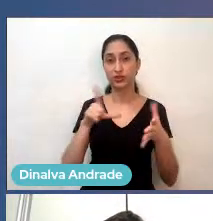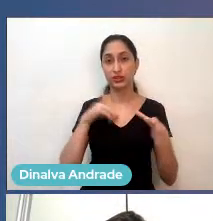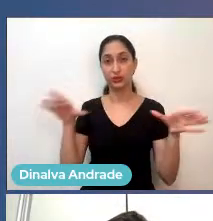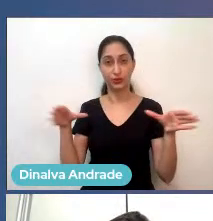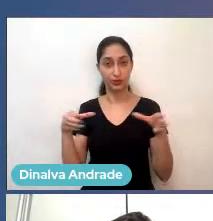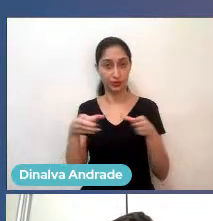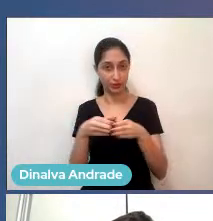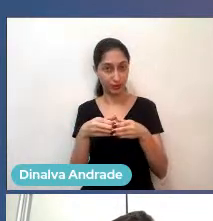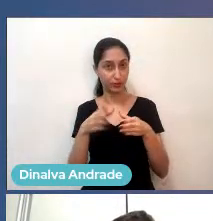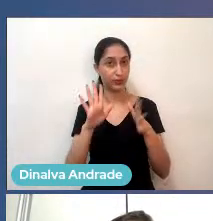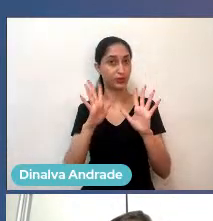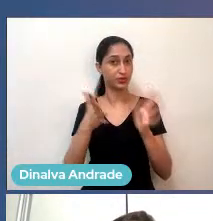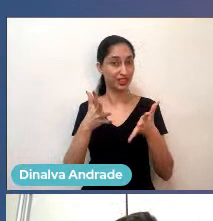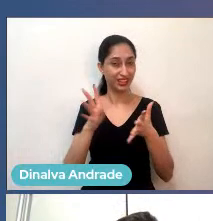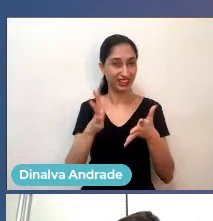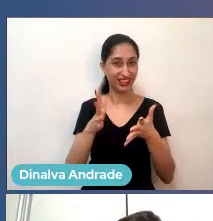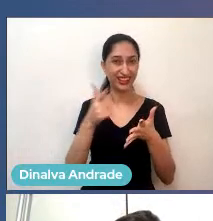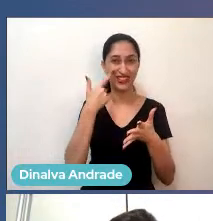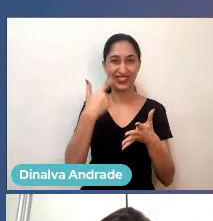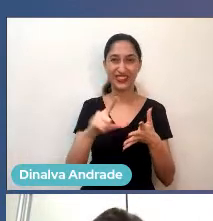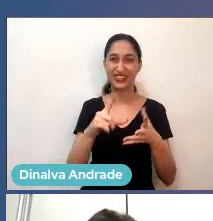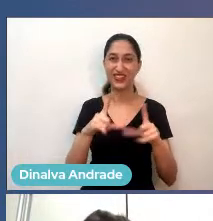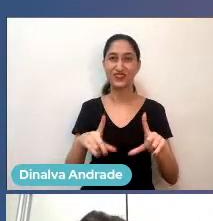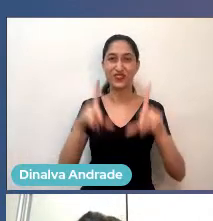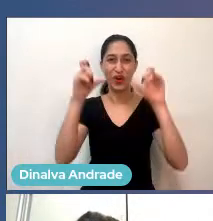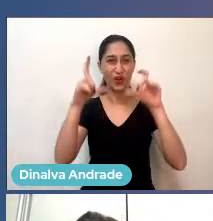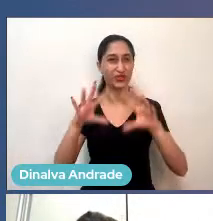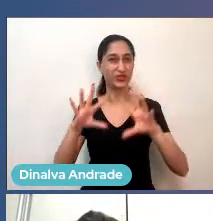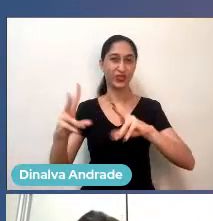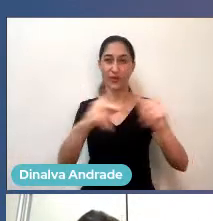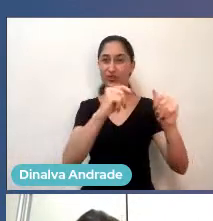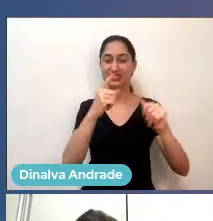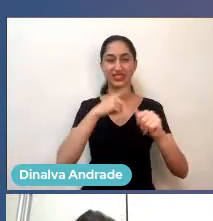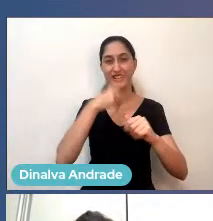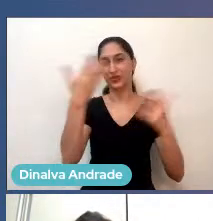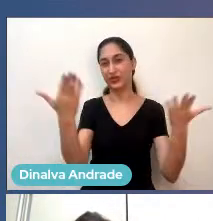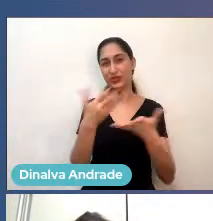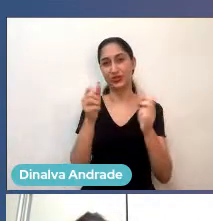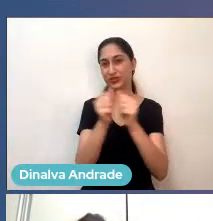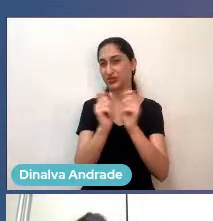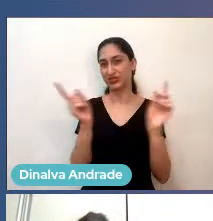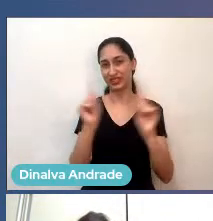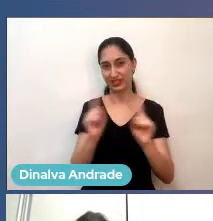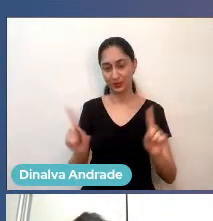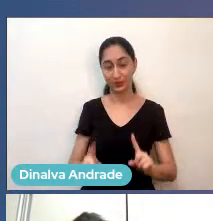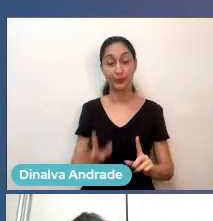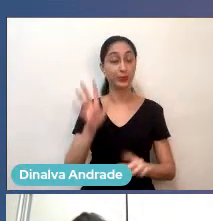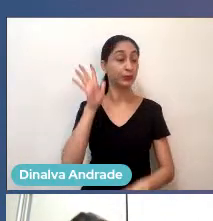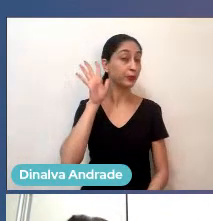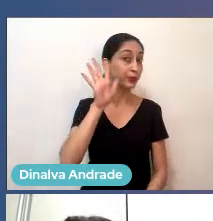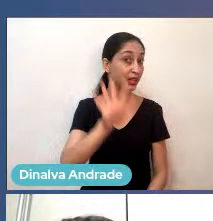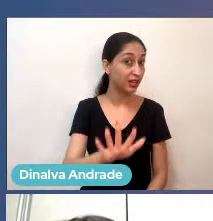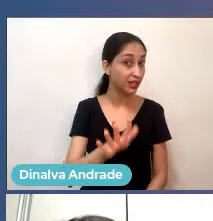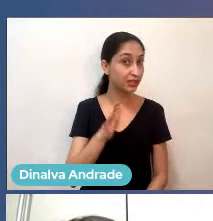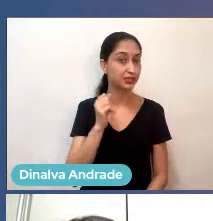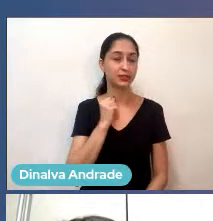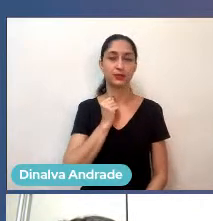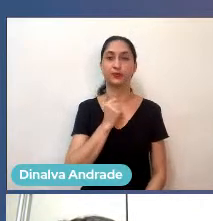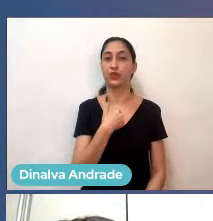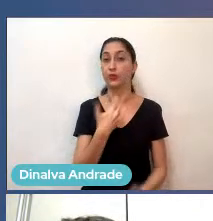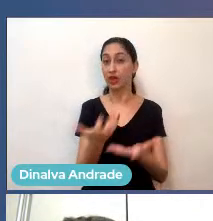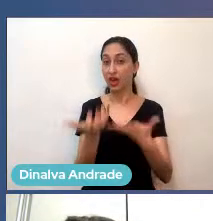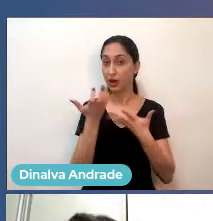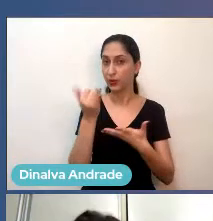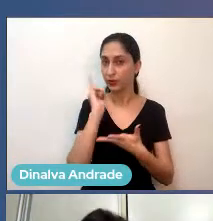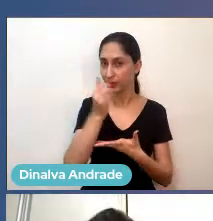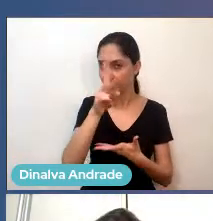foi a foto dos cinco anos, não estou nem todos estão conosco mais, mas é isso. Mas eu queria dizer, contar para vocês